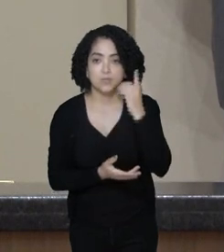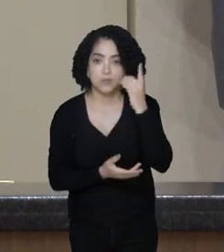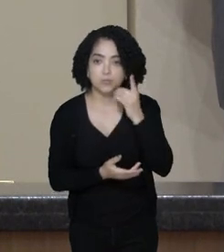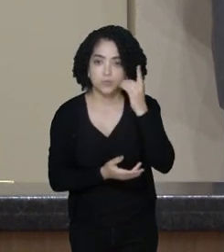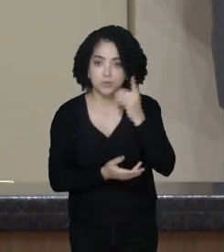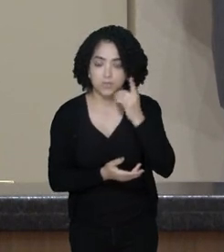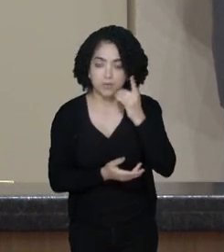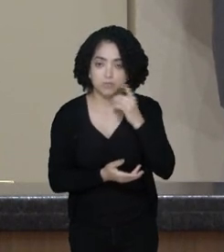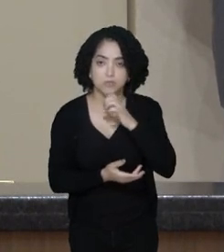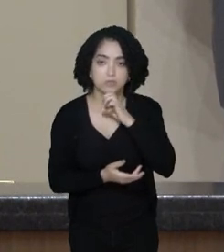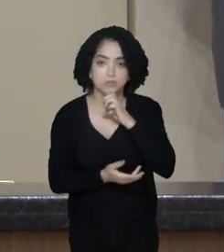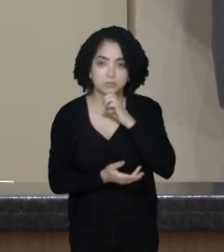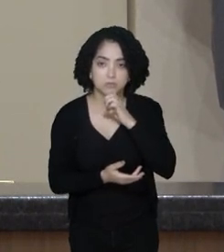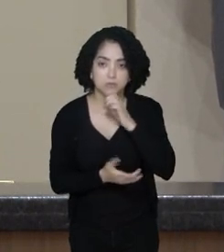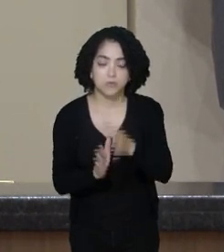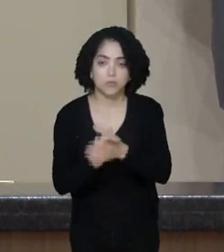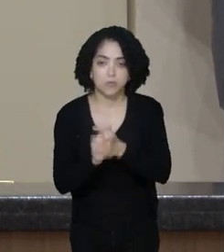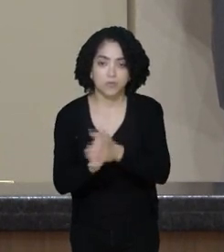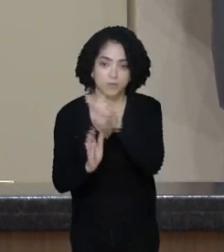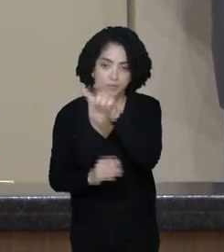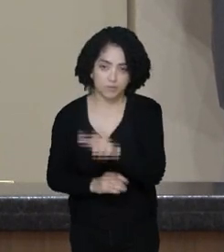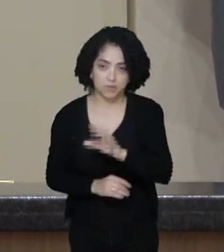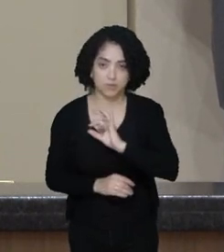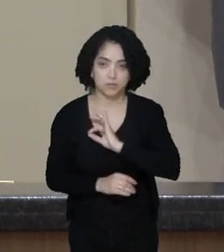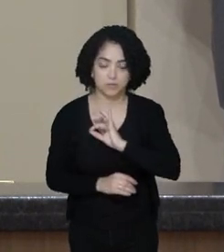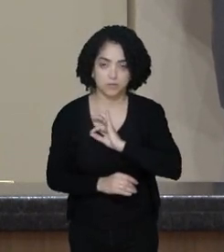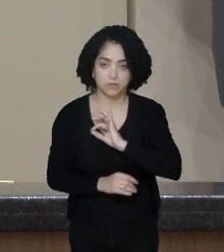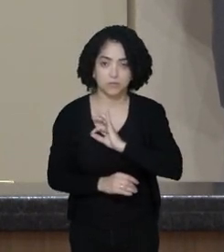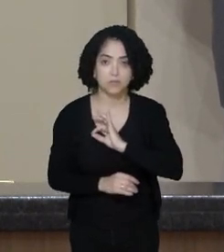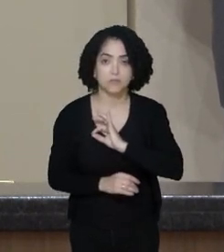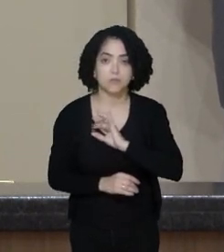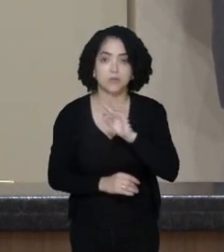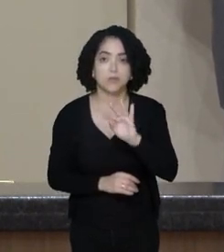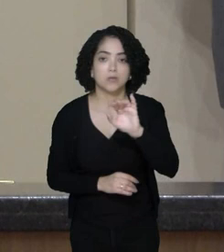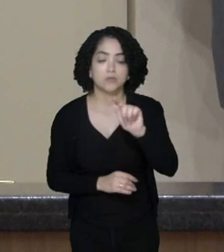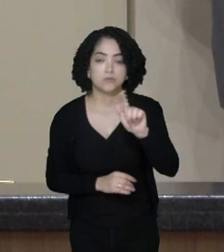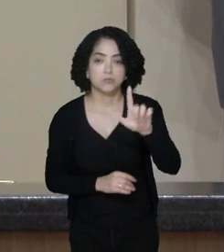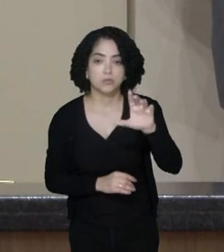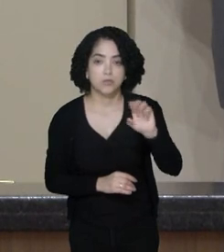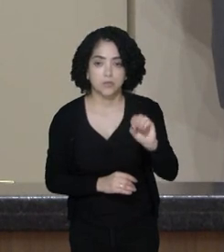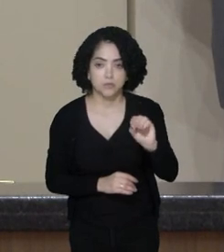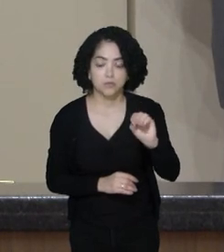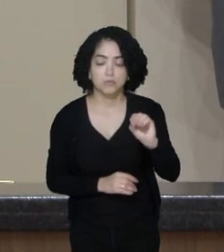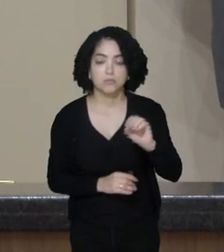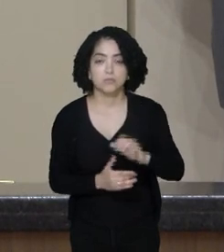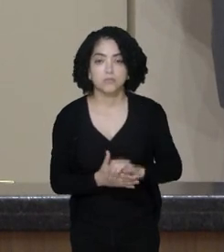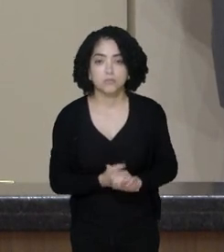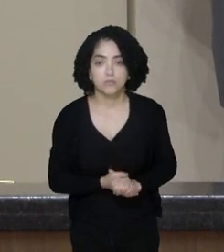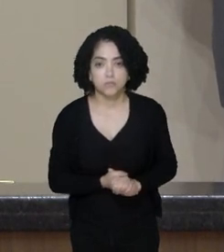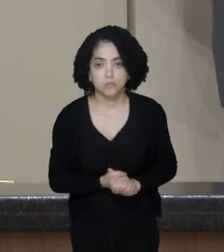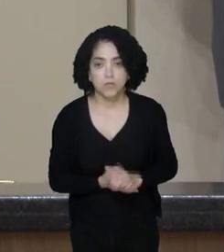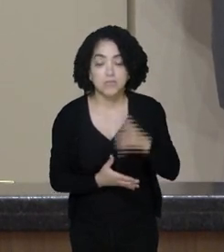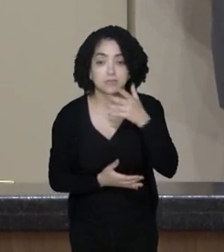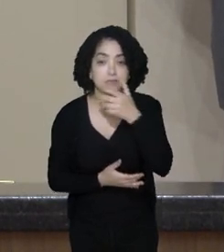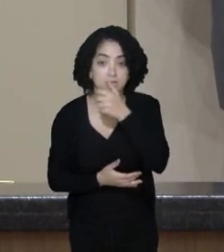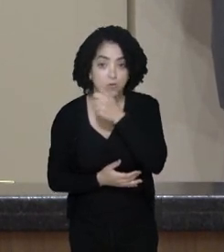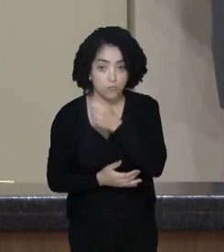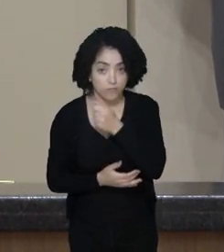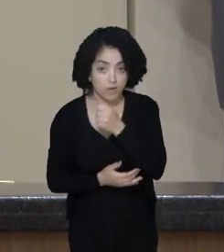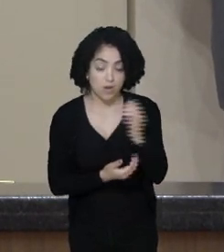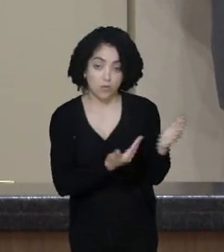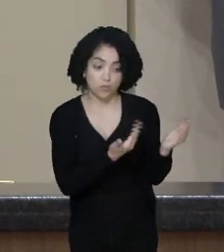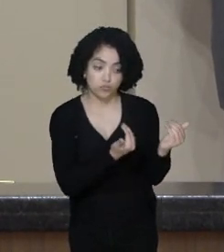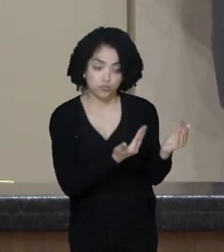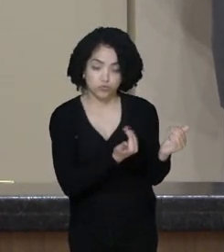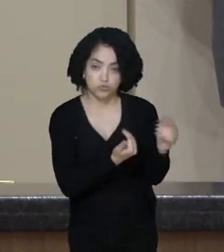cumprimentando o policial rodoviário militar, cabo Tiago Tressoldi, por salvar um jovem que